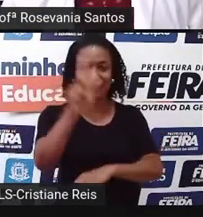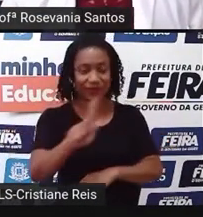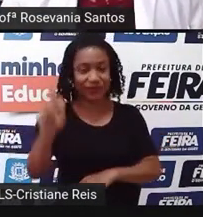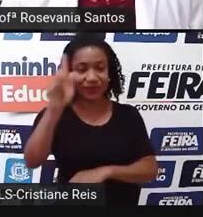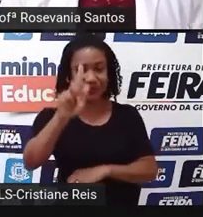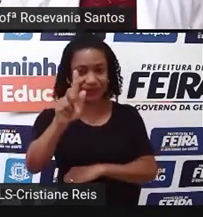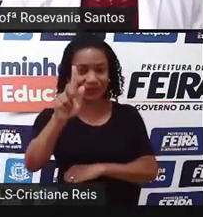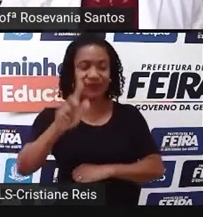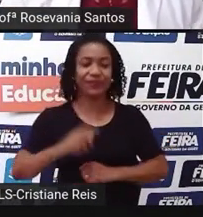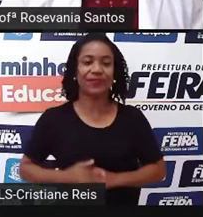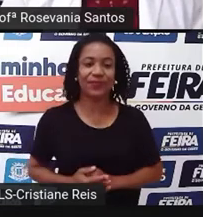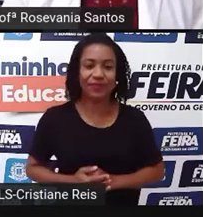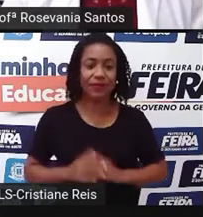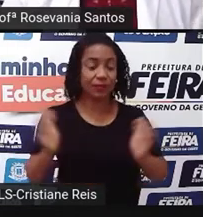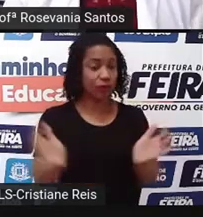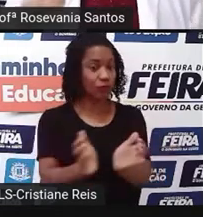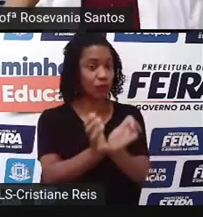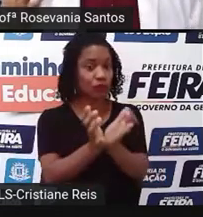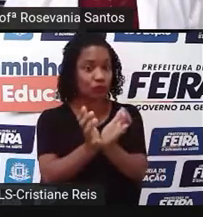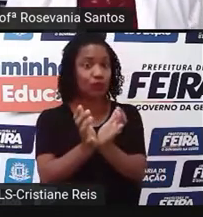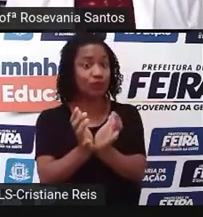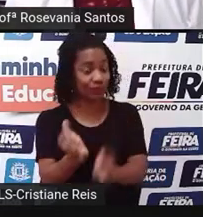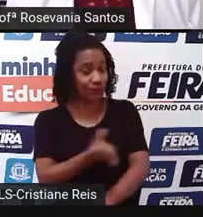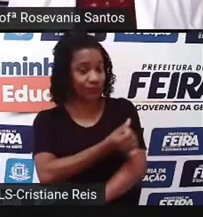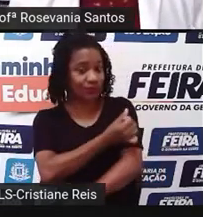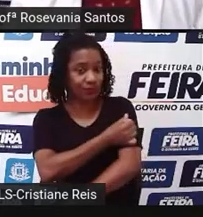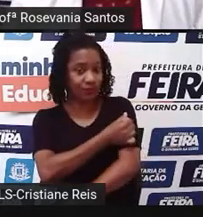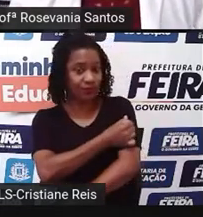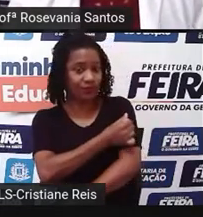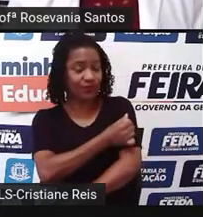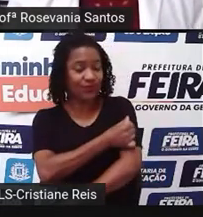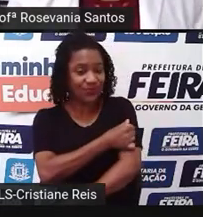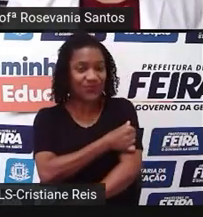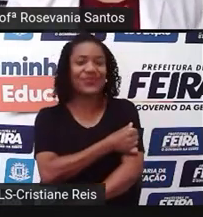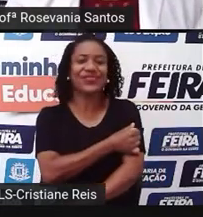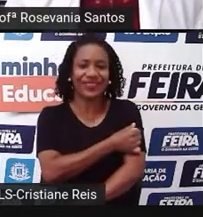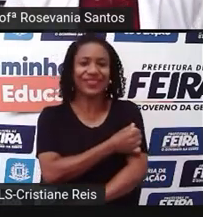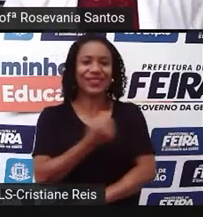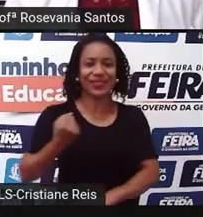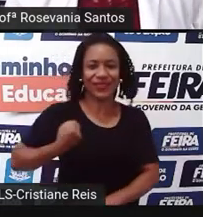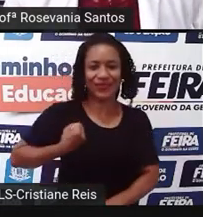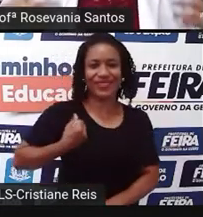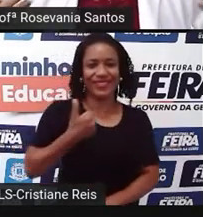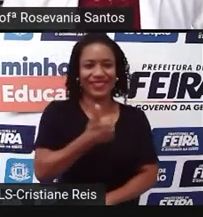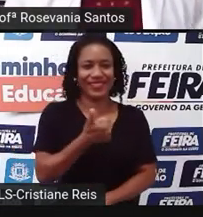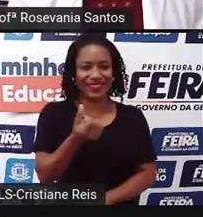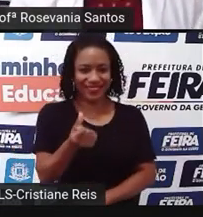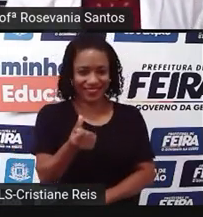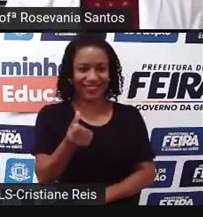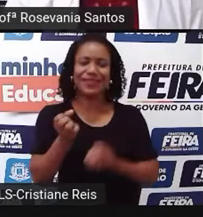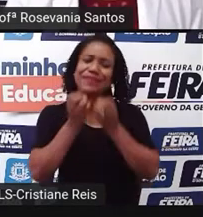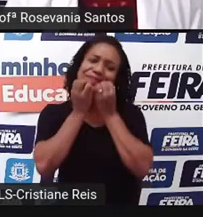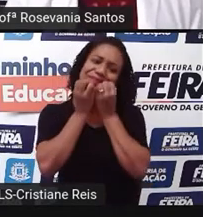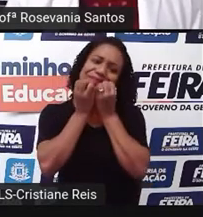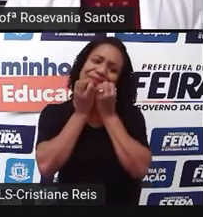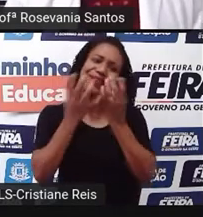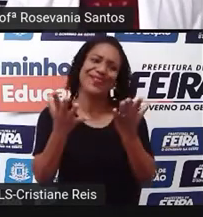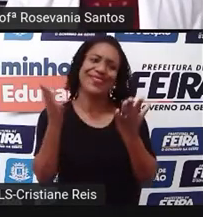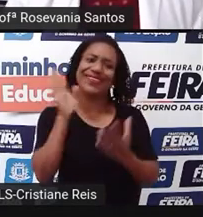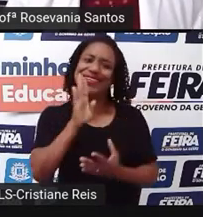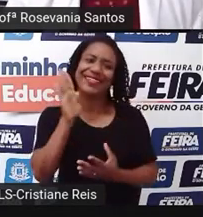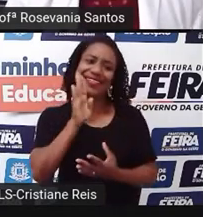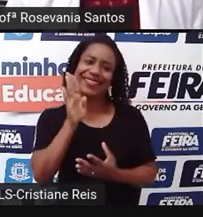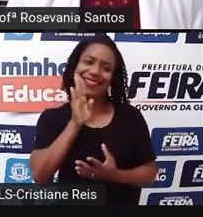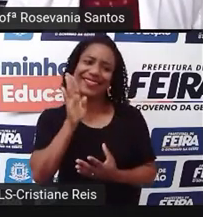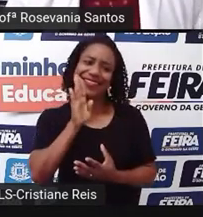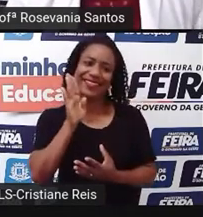vocês sabem, é uma aula do sexto ano e, sim, é a nossa aula 16. E temos muitas coisas legais para a